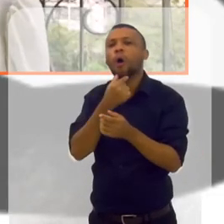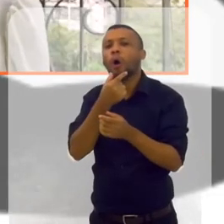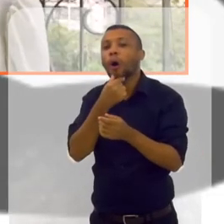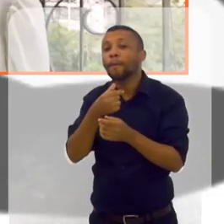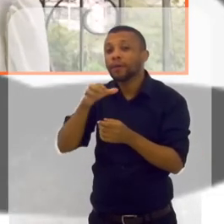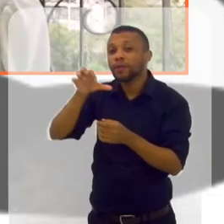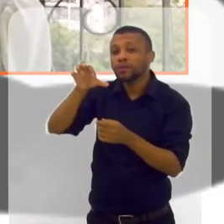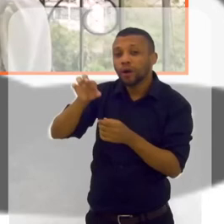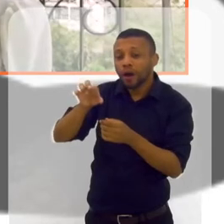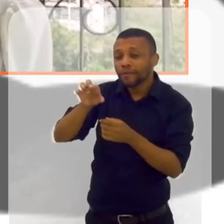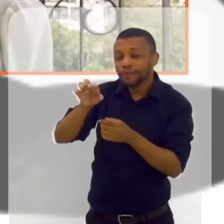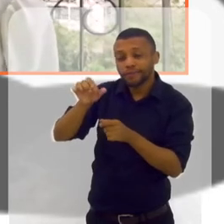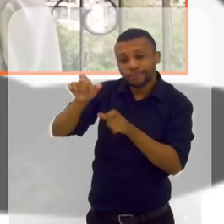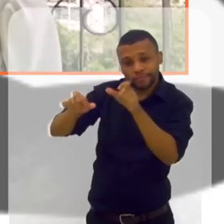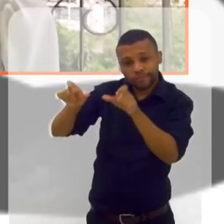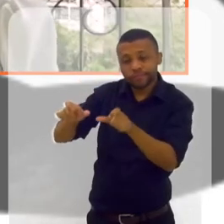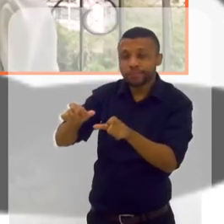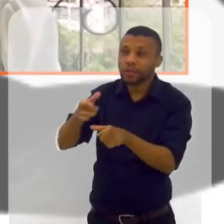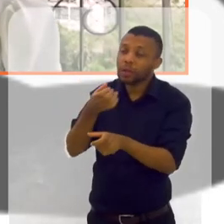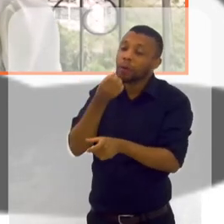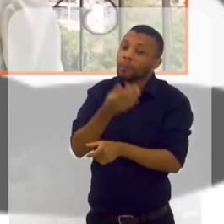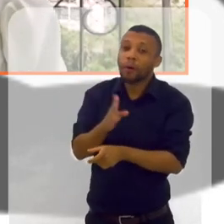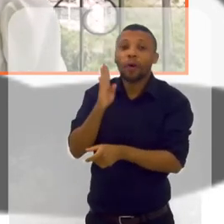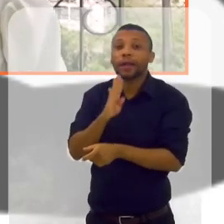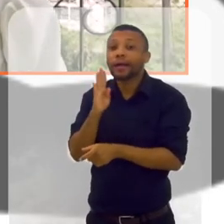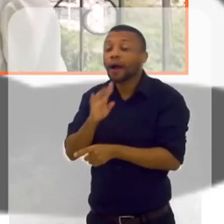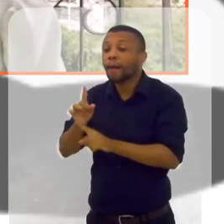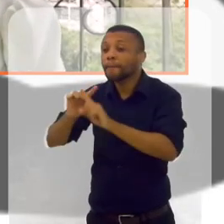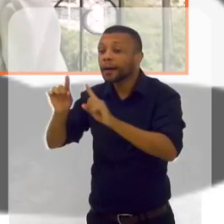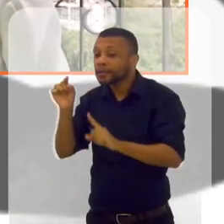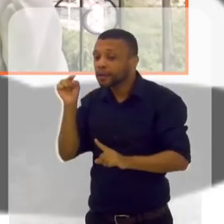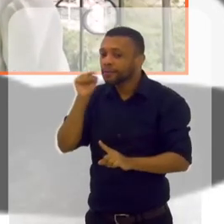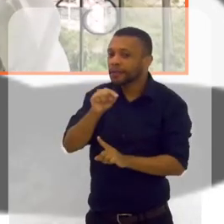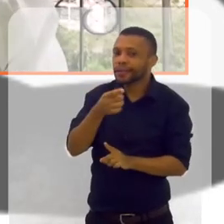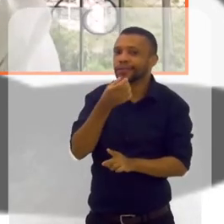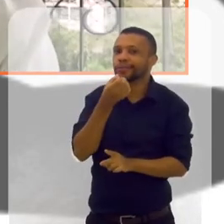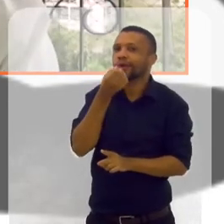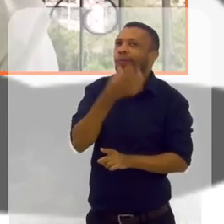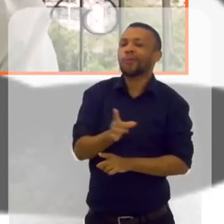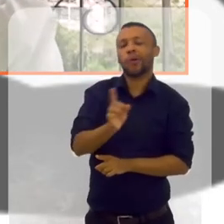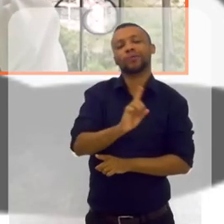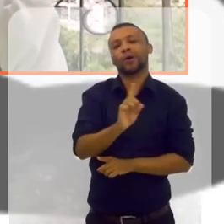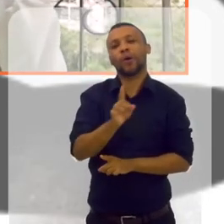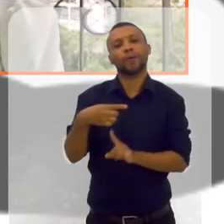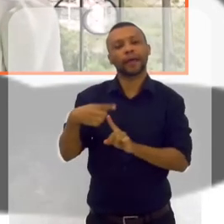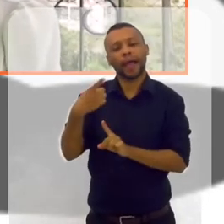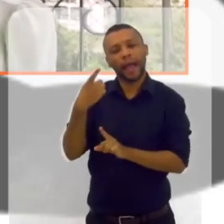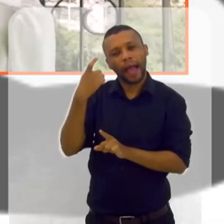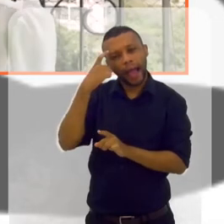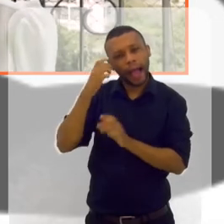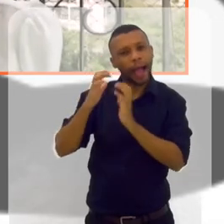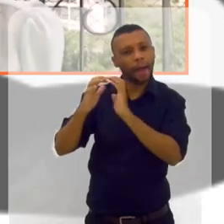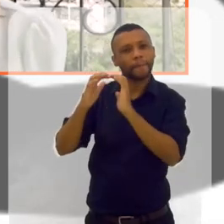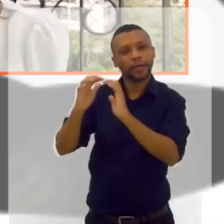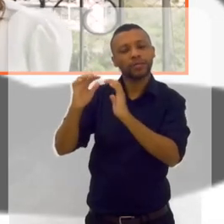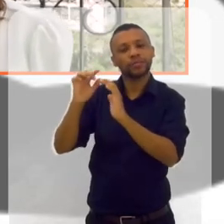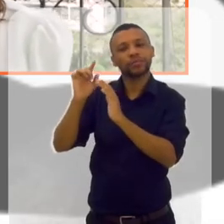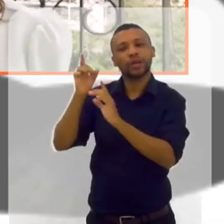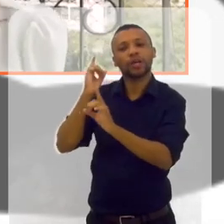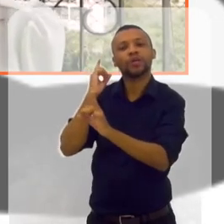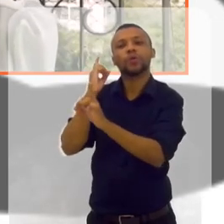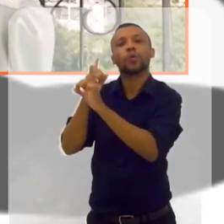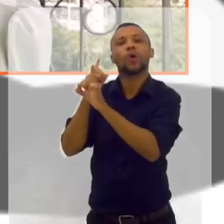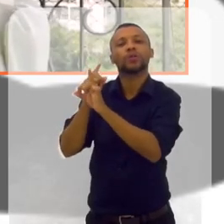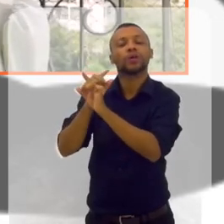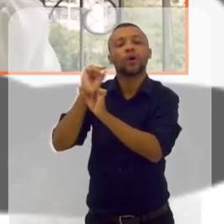10 carinhas dançando, 9 eram caras legais, mas eu gostava daquele que não presta. Por quê? Porque a mente subconsciente